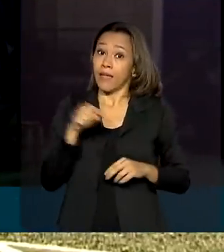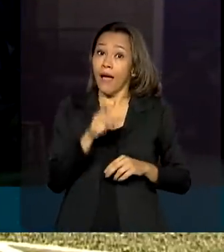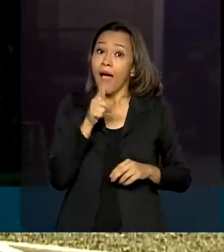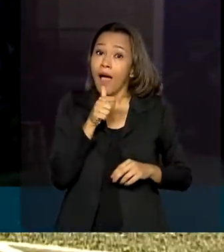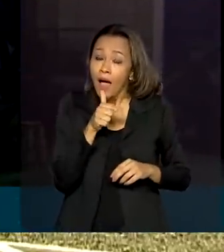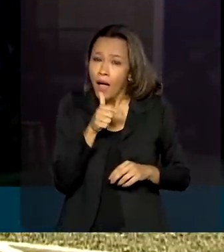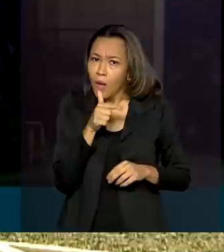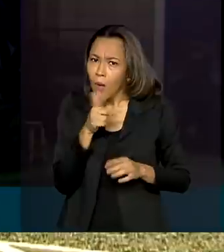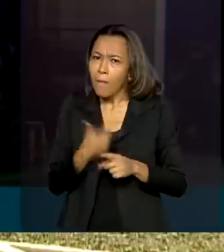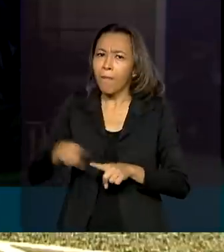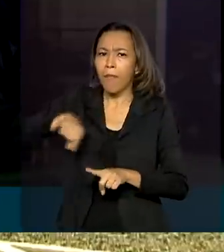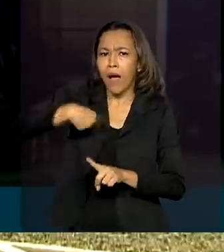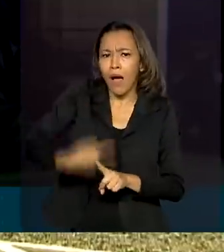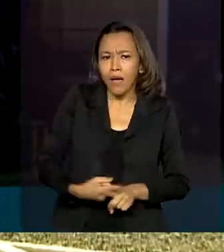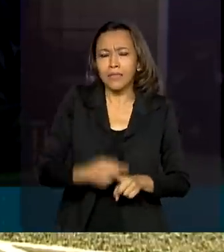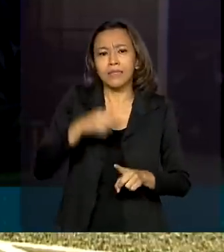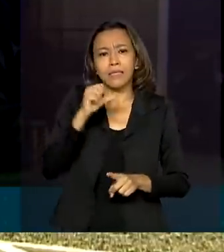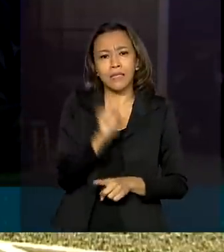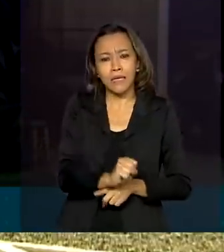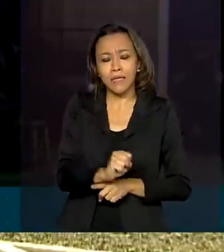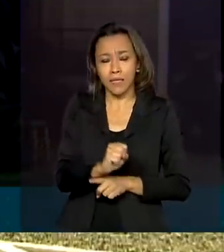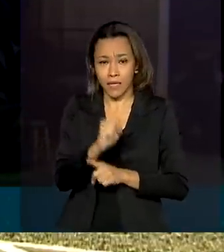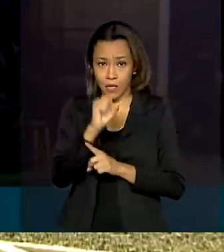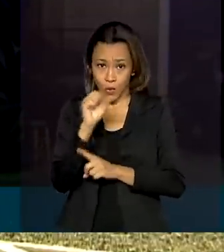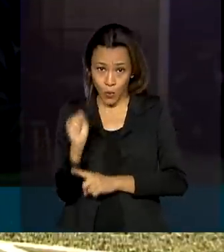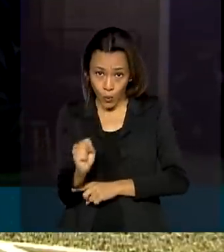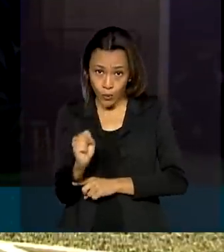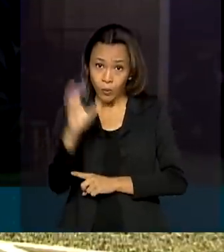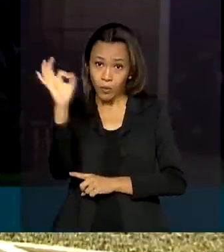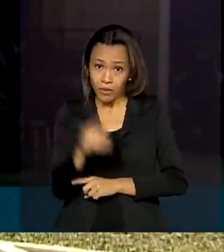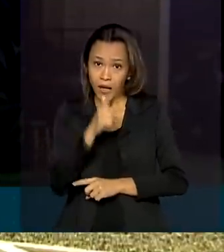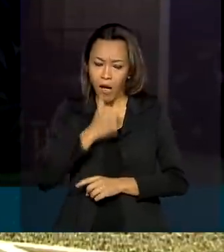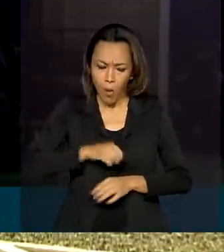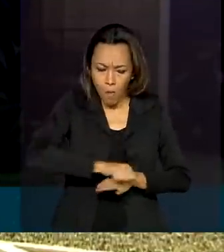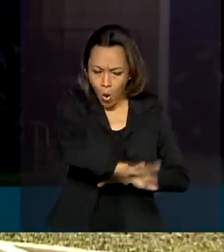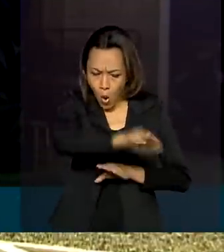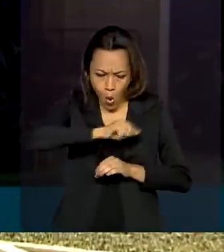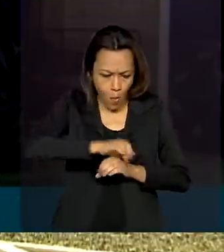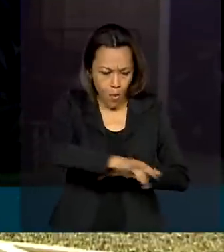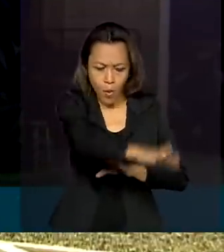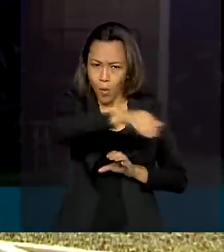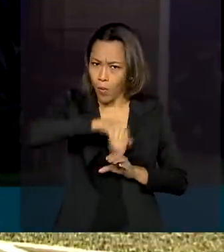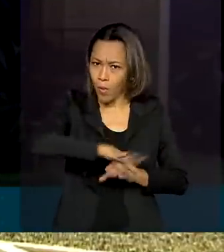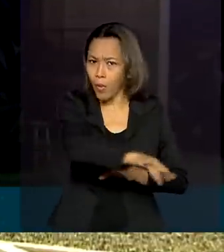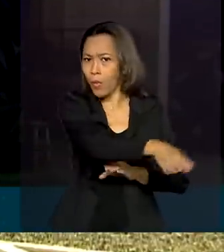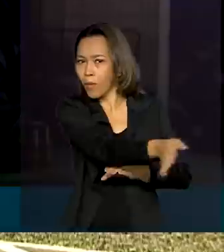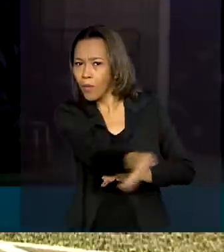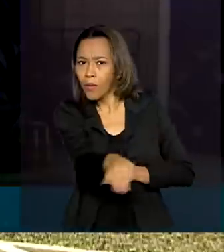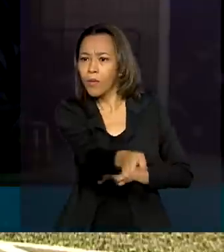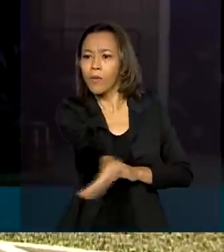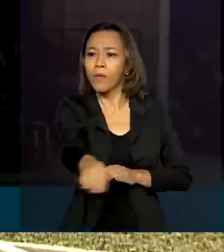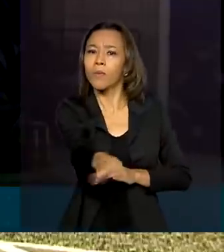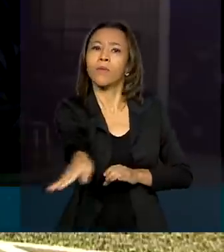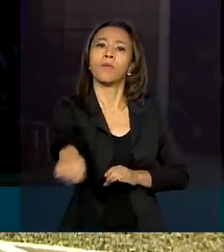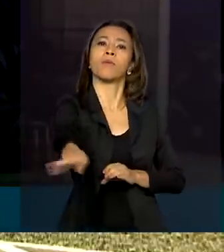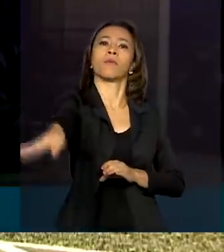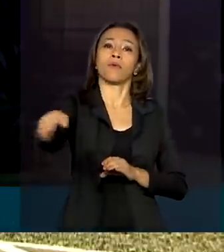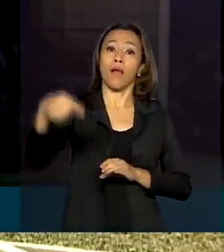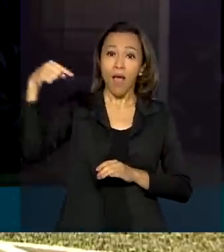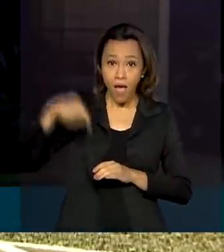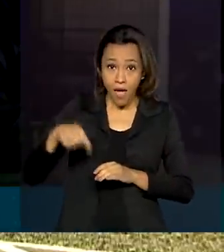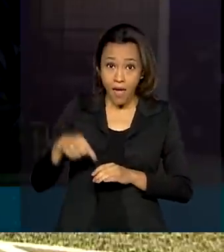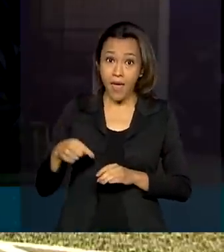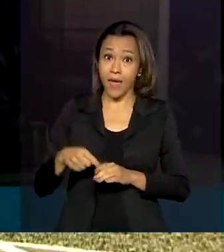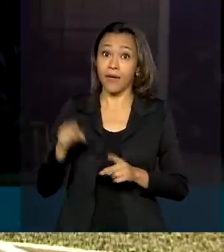aumente em 78% para esta região do semiárido nordestino. E a água virá diretamente do eixo